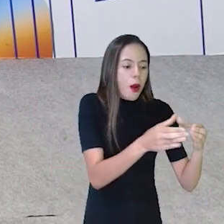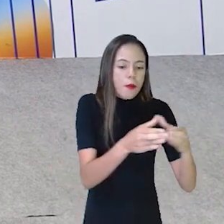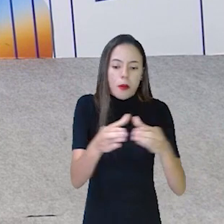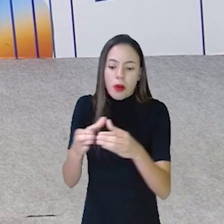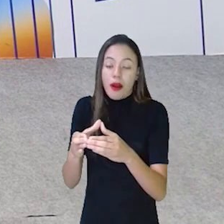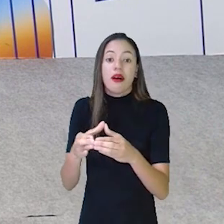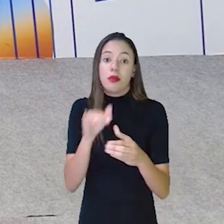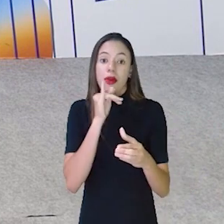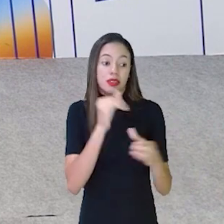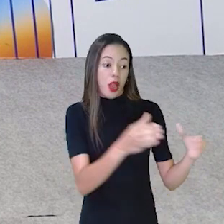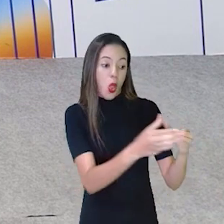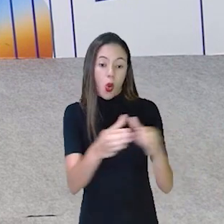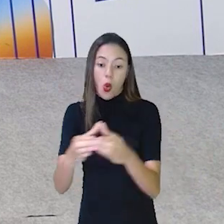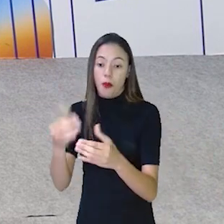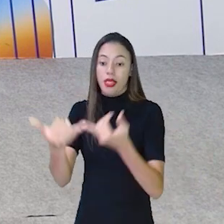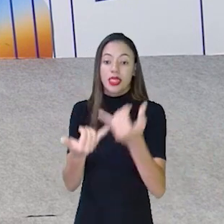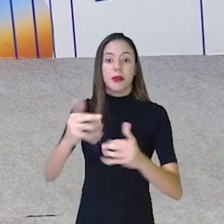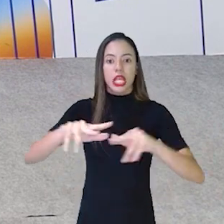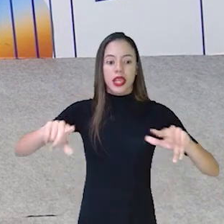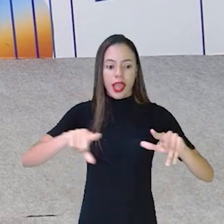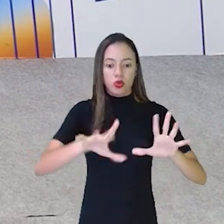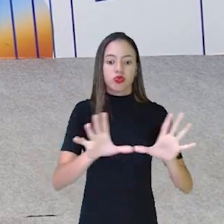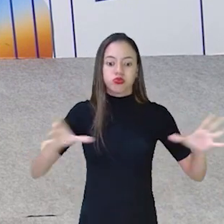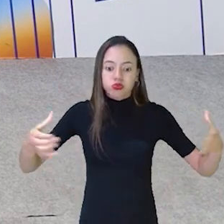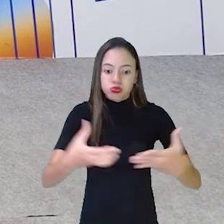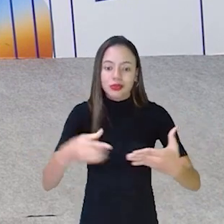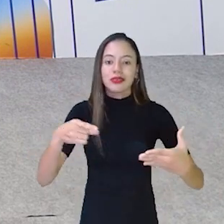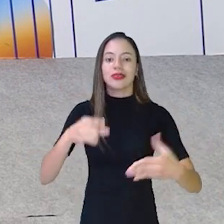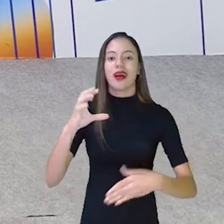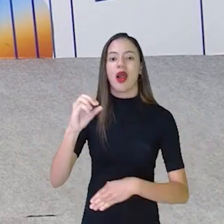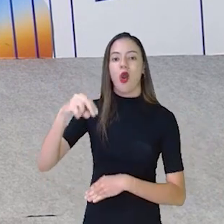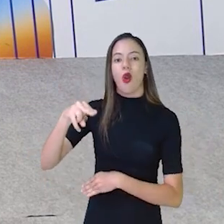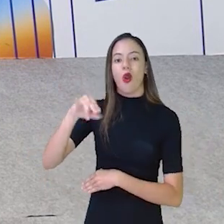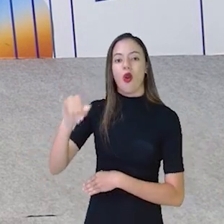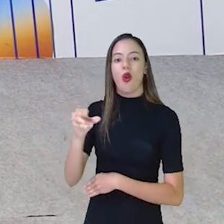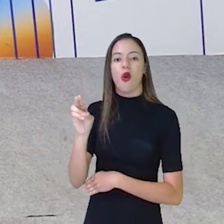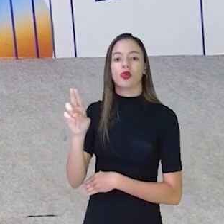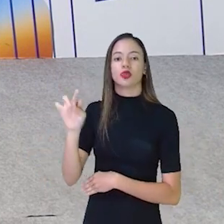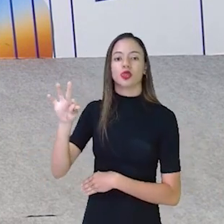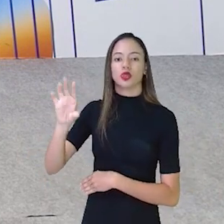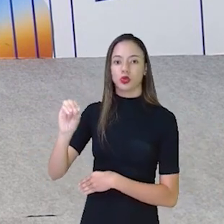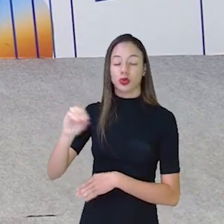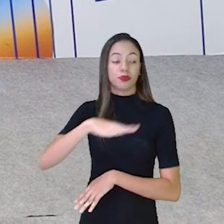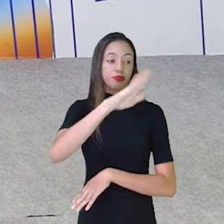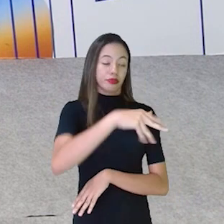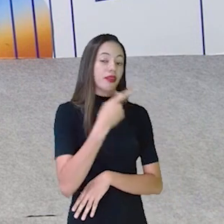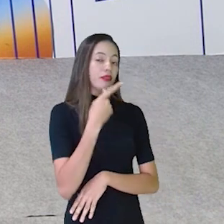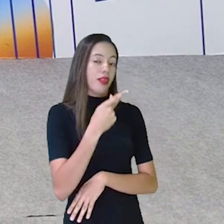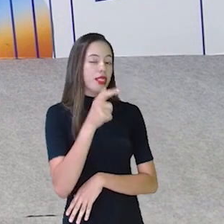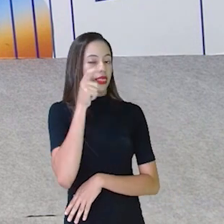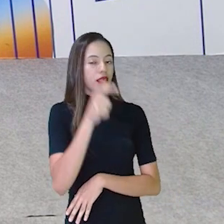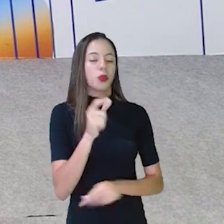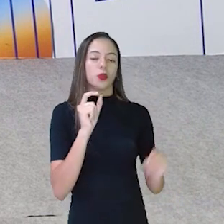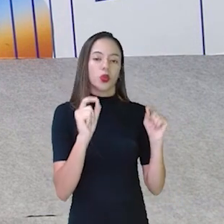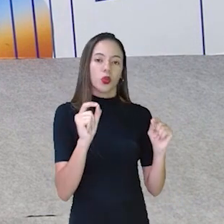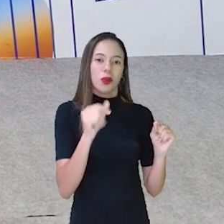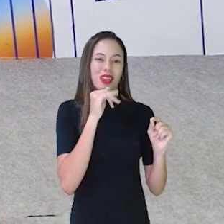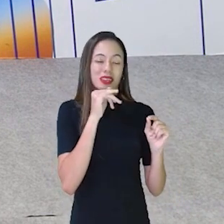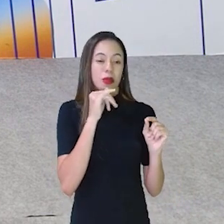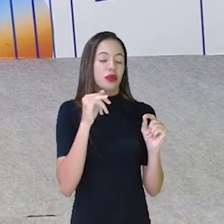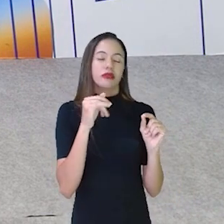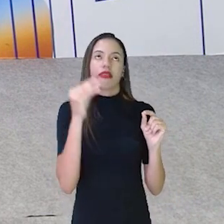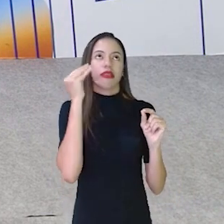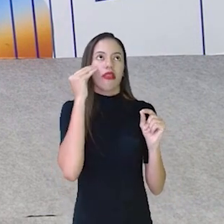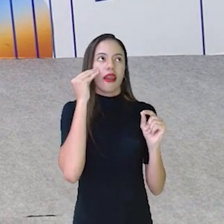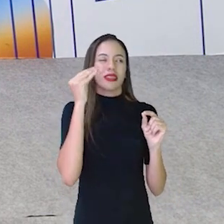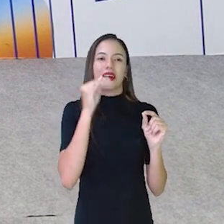brinquedos se forma forma-se um conjunto. É. E eu queria falar uma coisa interessante. Às vezes a gente quer arrumar o mundo, né? A gente vê